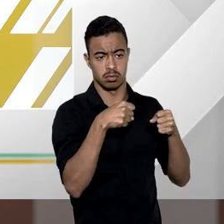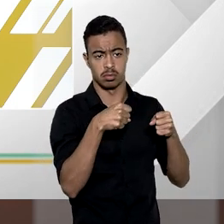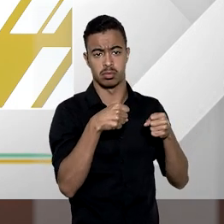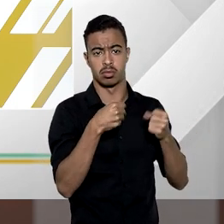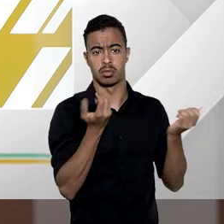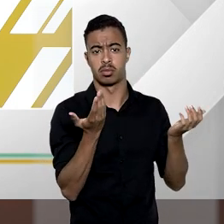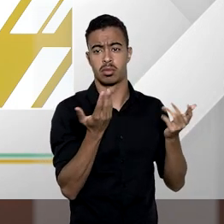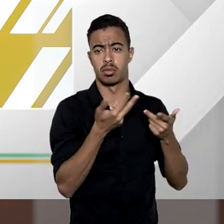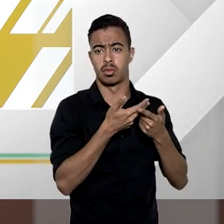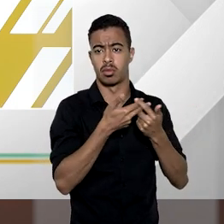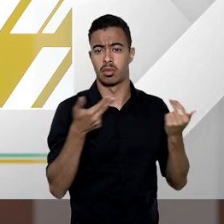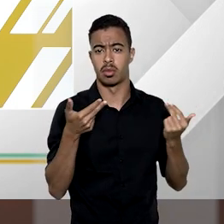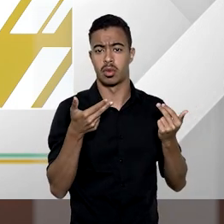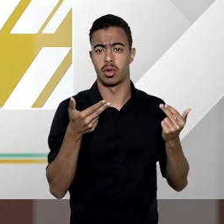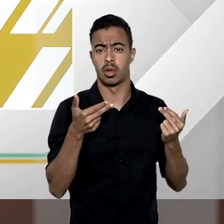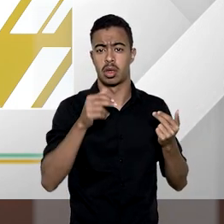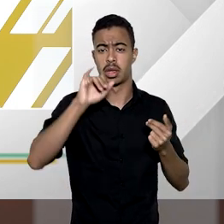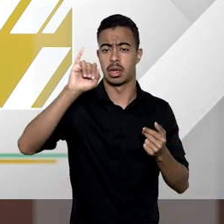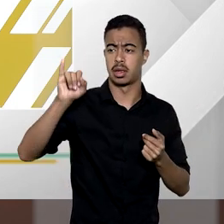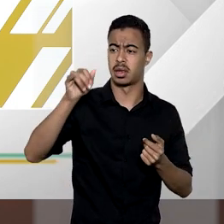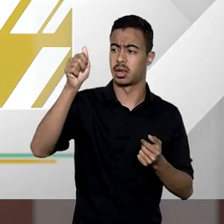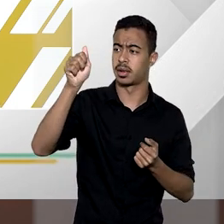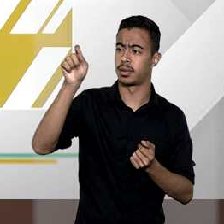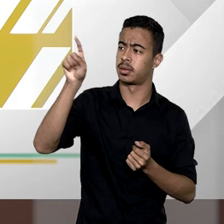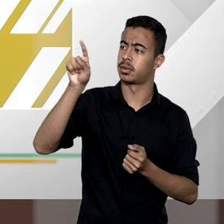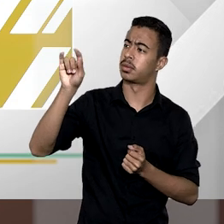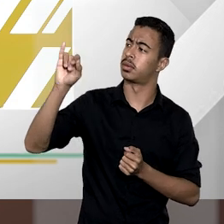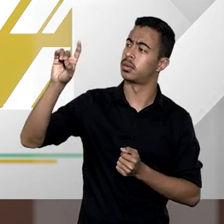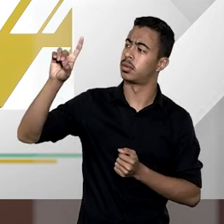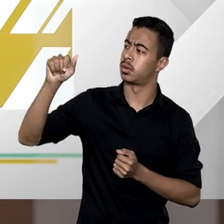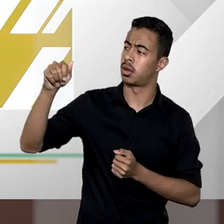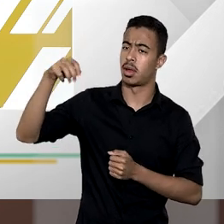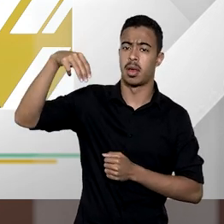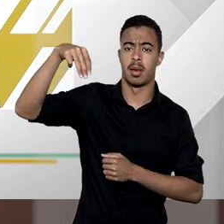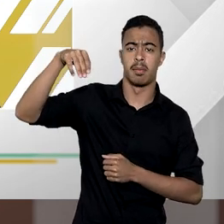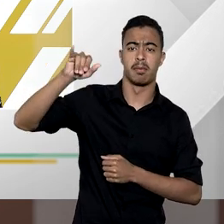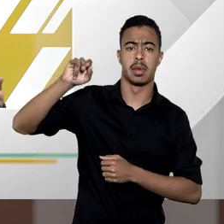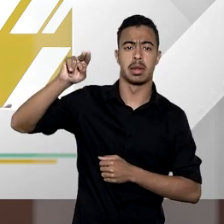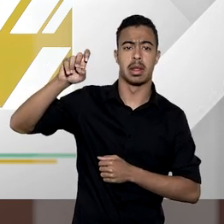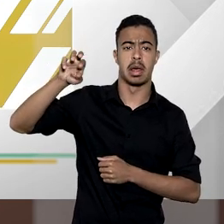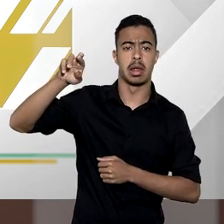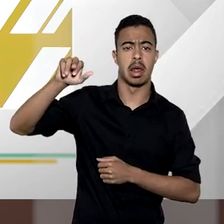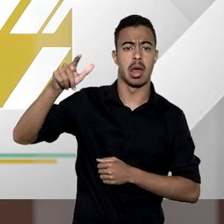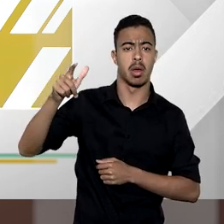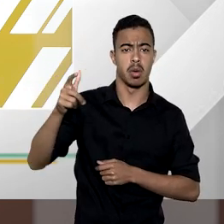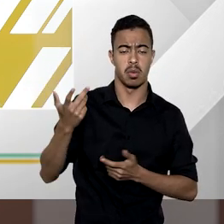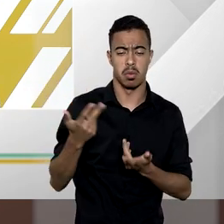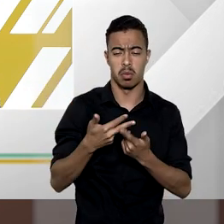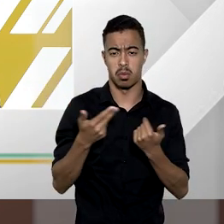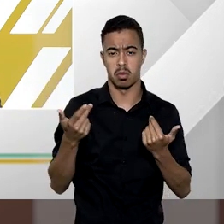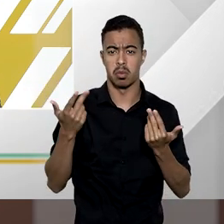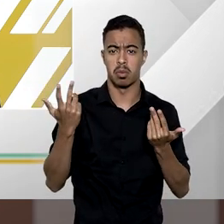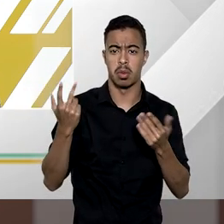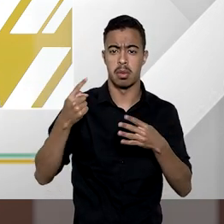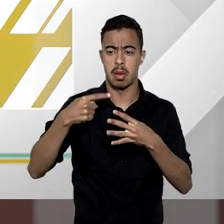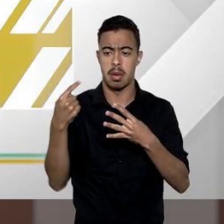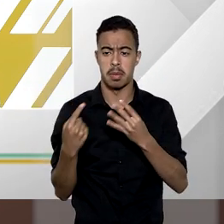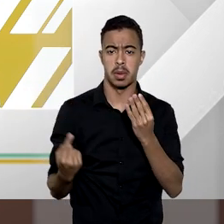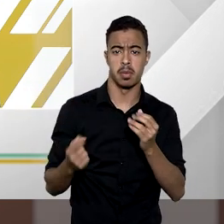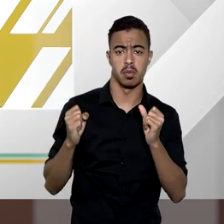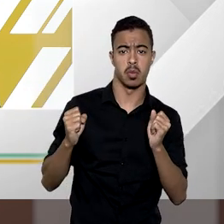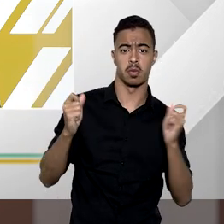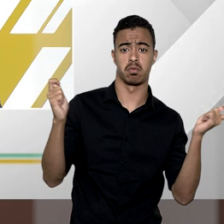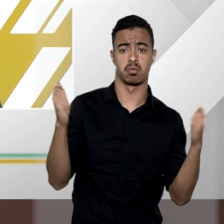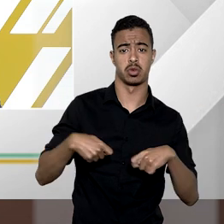concedida a exploração de jazida mineral quais os critérios para que isso seja possível eu gostaria também de